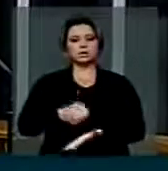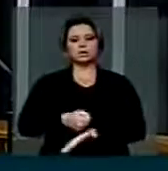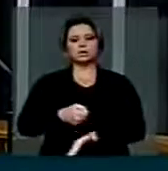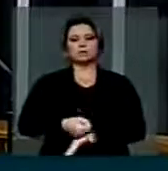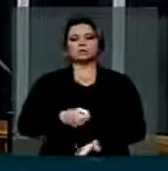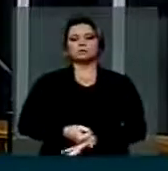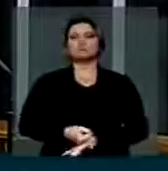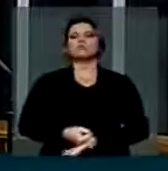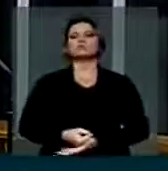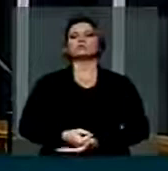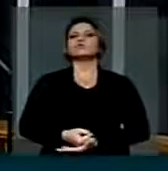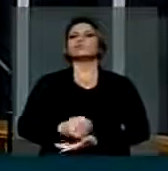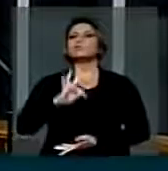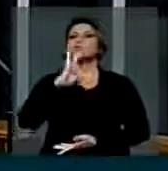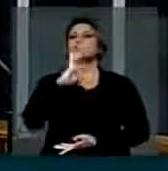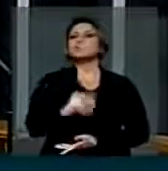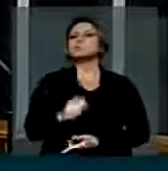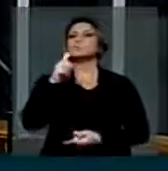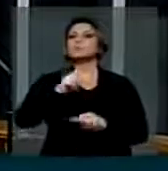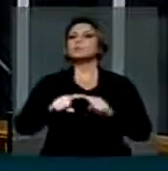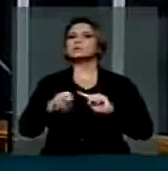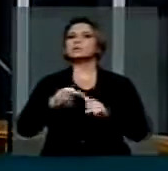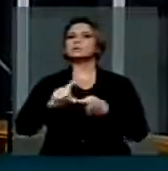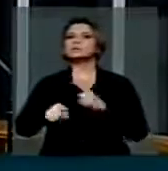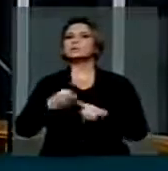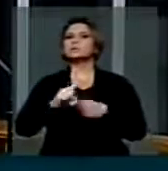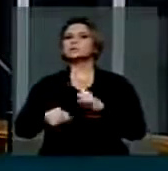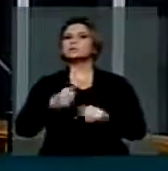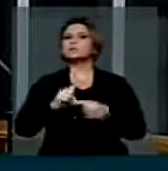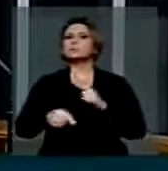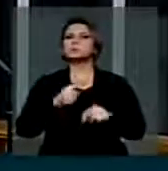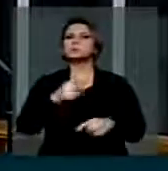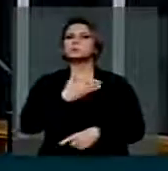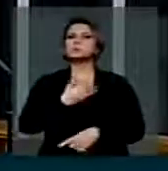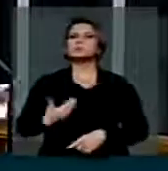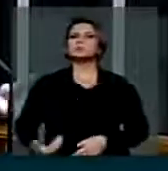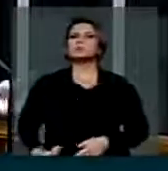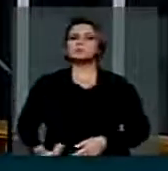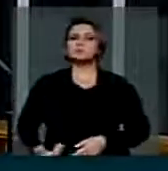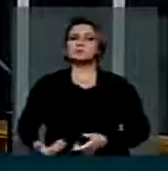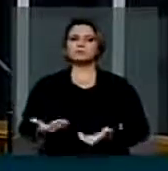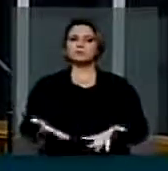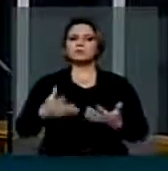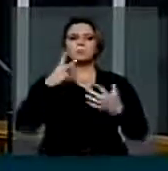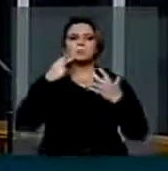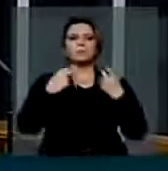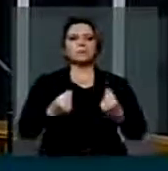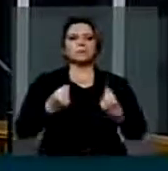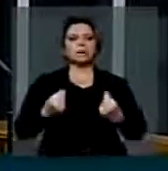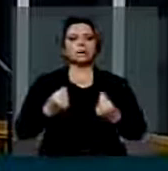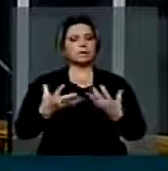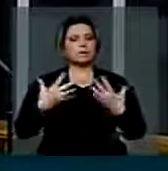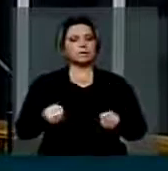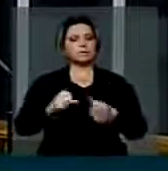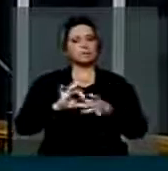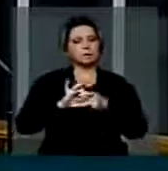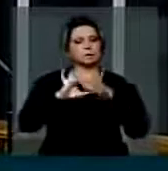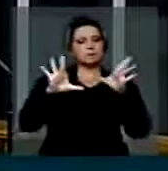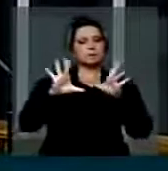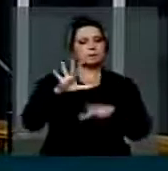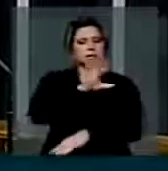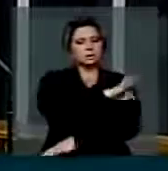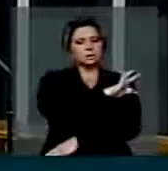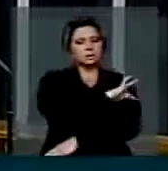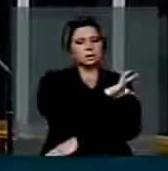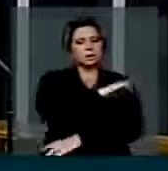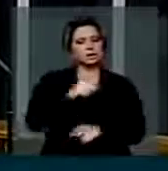sinal, foi todo negociado com a área técnica do governo. Então, isso é um engodo. Por que que autorização tem a área técnica do